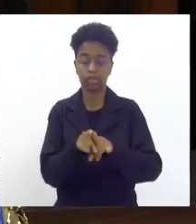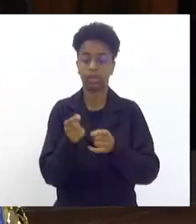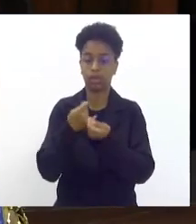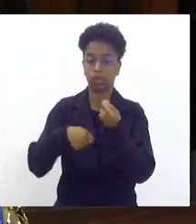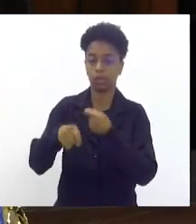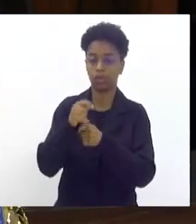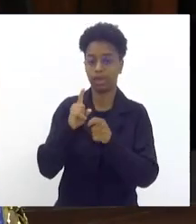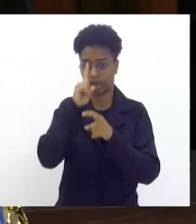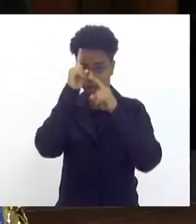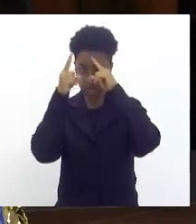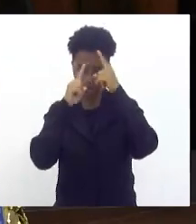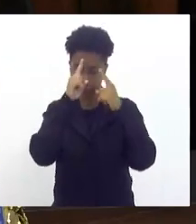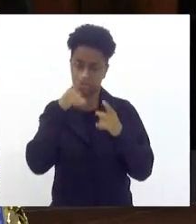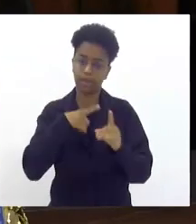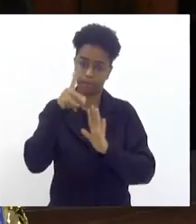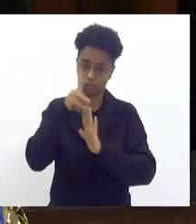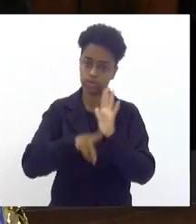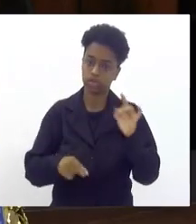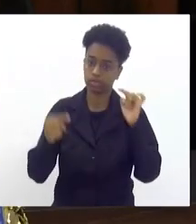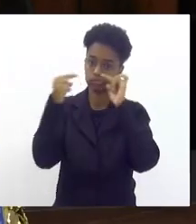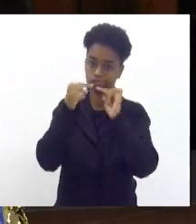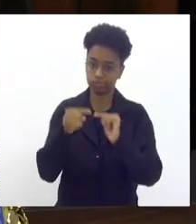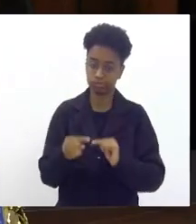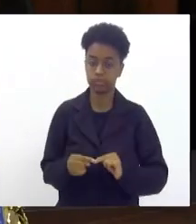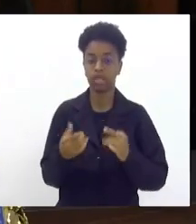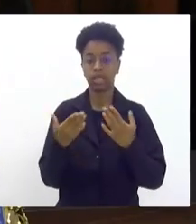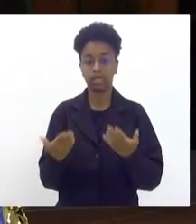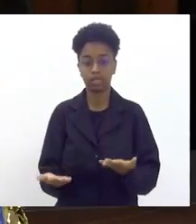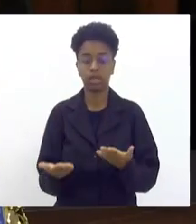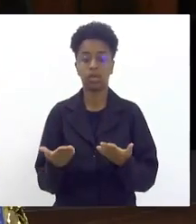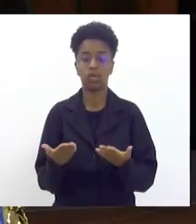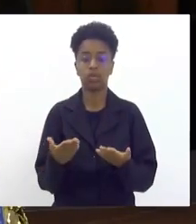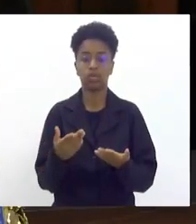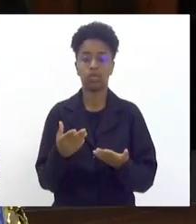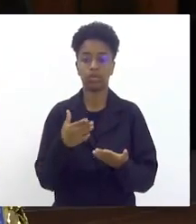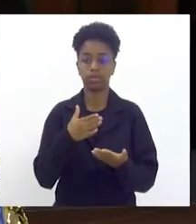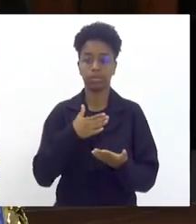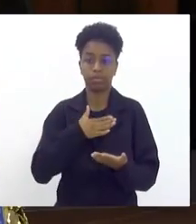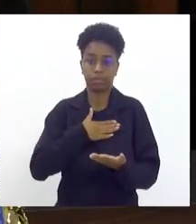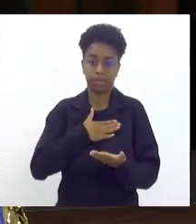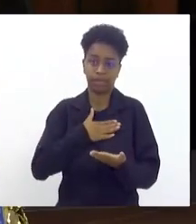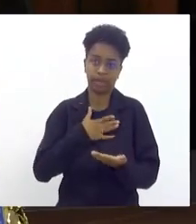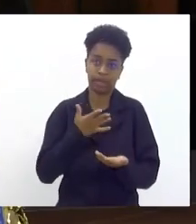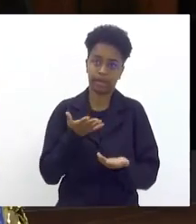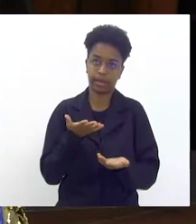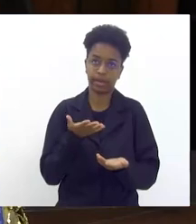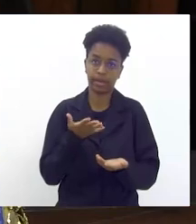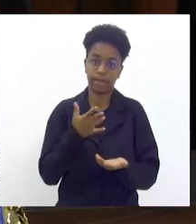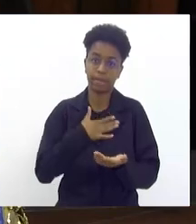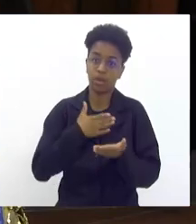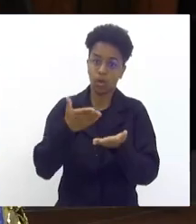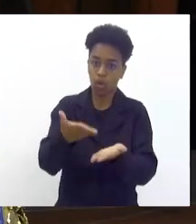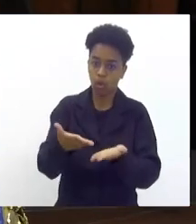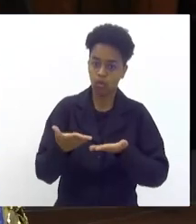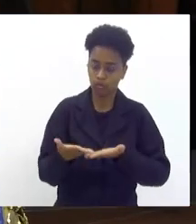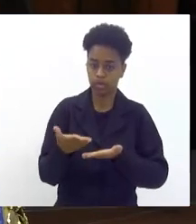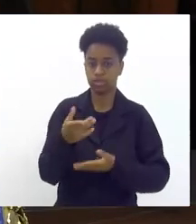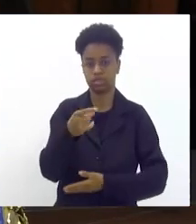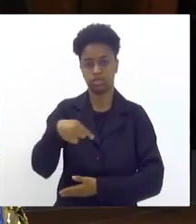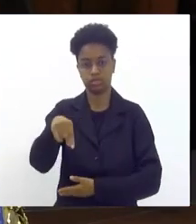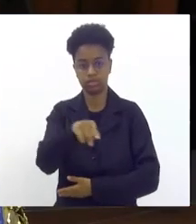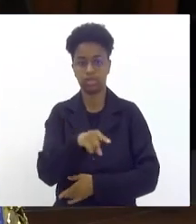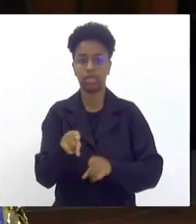específicos para isso então fica aqui a nossa a minha meu convite e